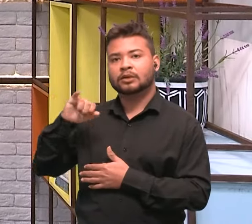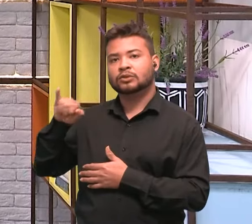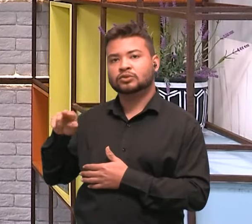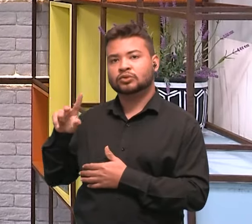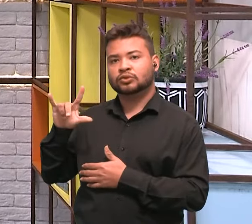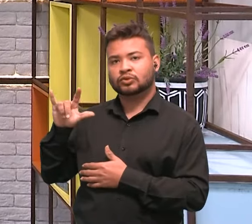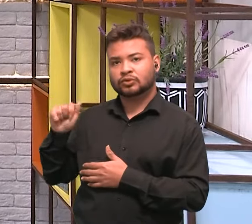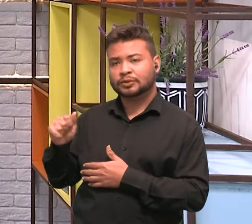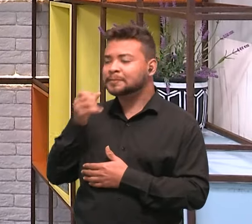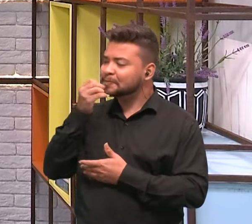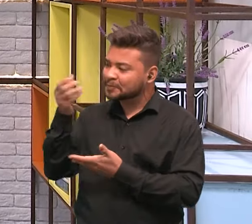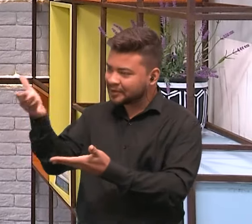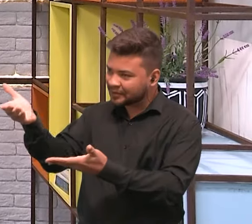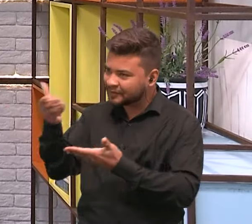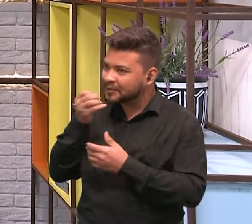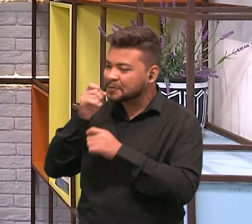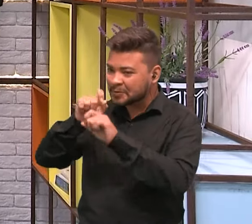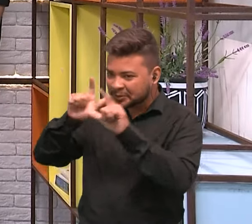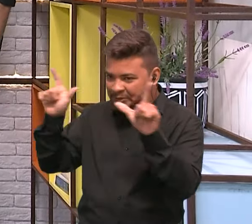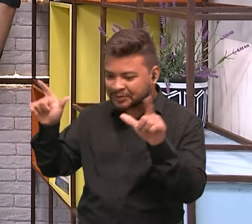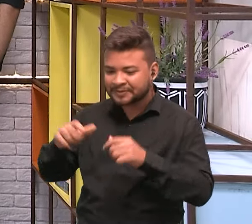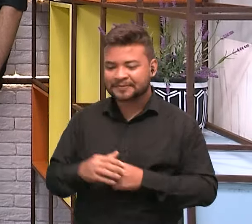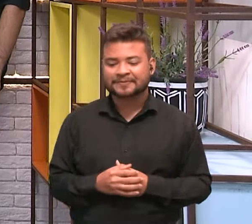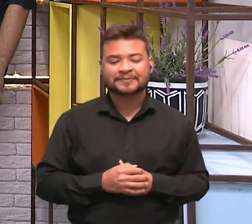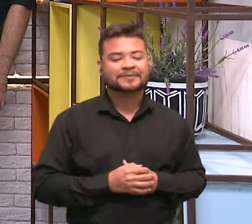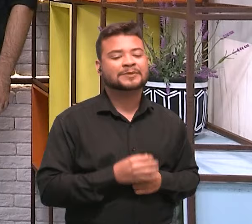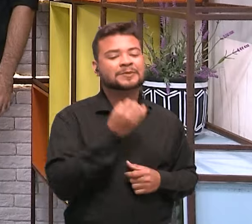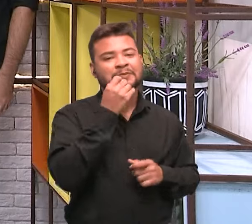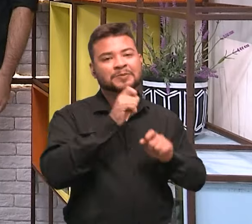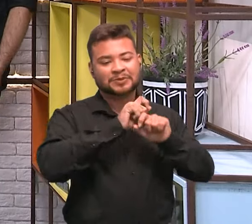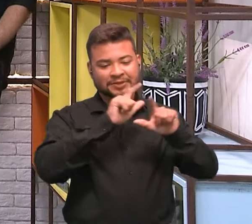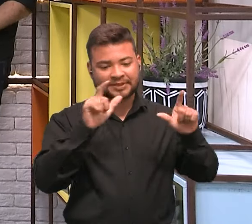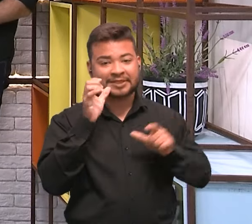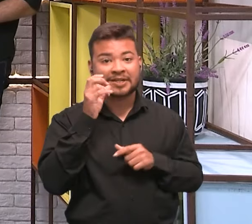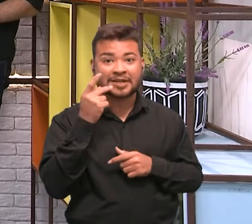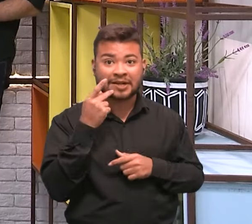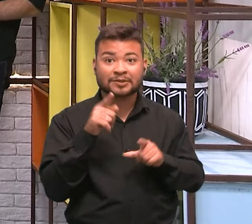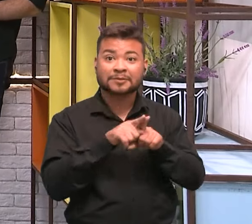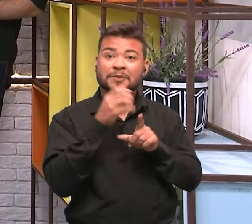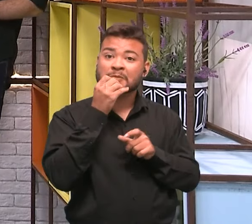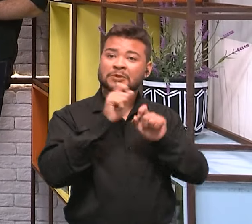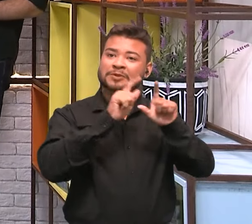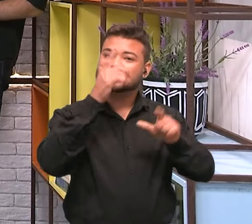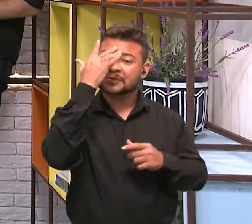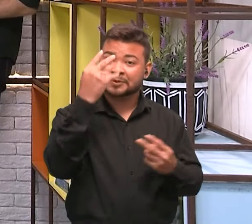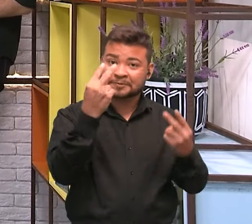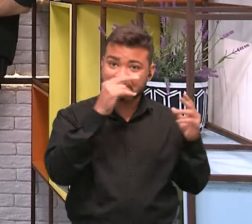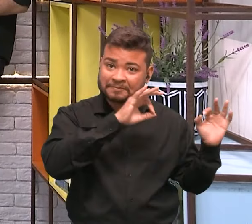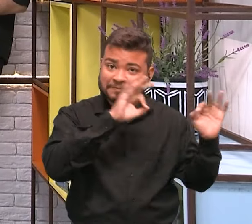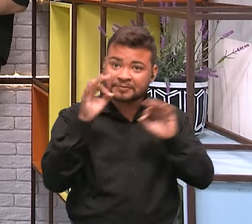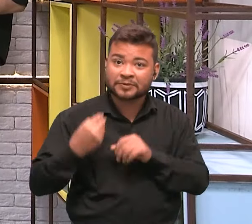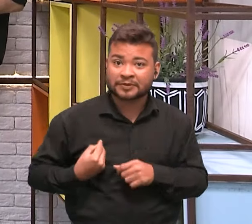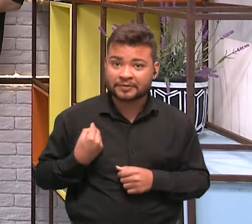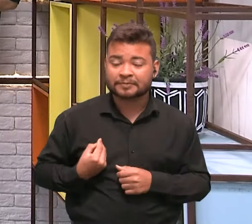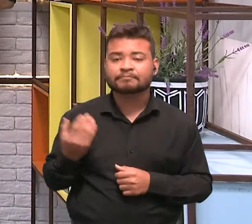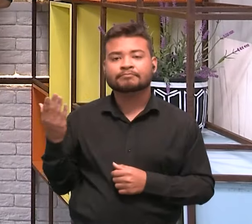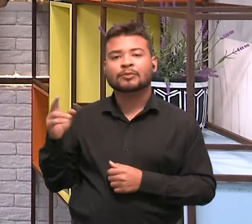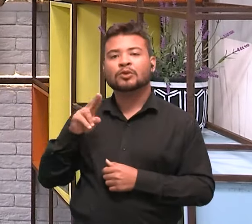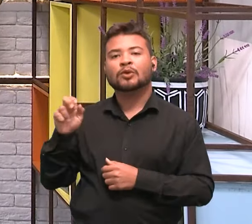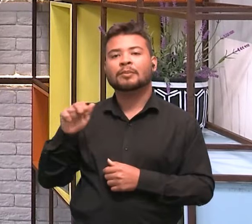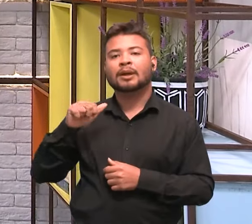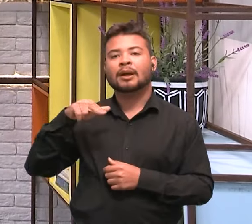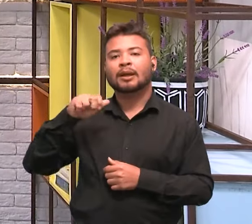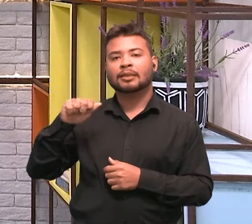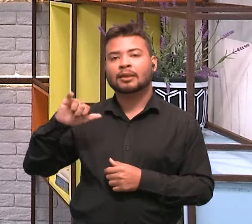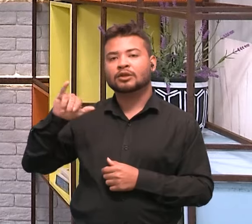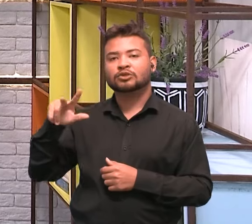aqui com a gente, seja muito bem-vinda. Bom dia. Bom dia, Cássio. Bom dia para você que nos assiste agora. Eu sou a Ana Júlia, uma mulher